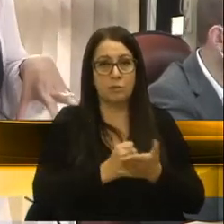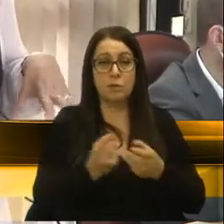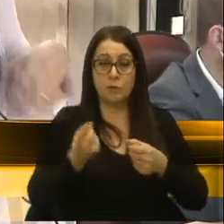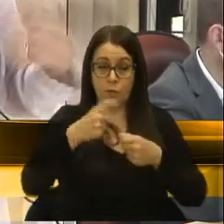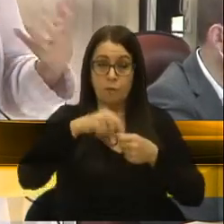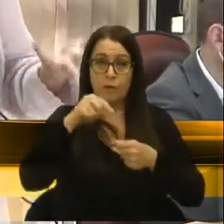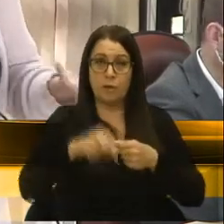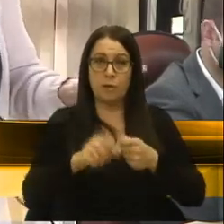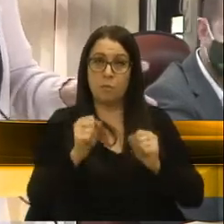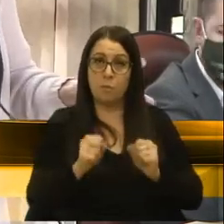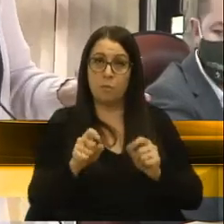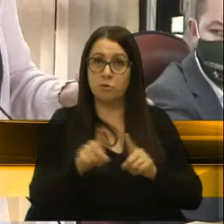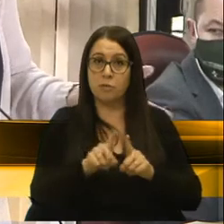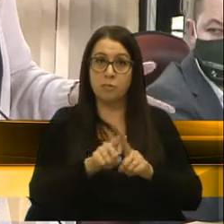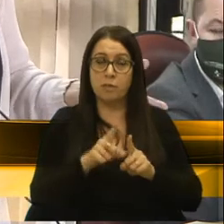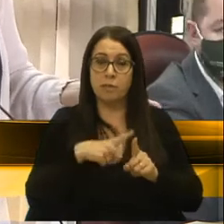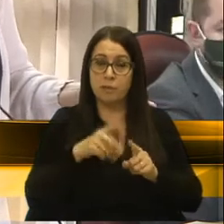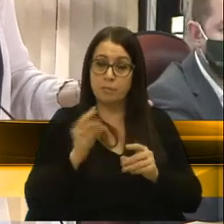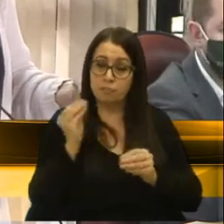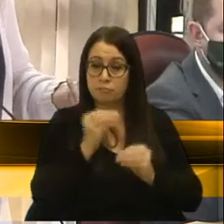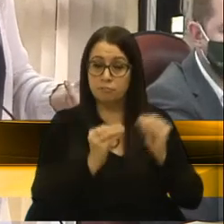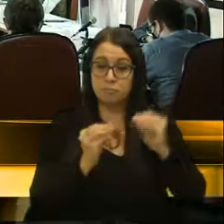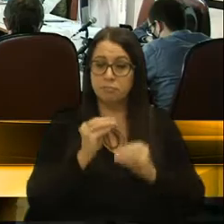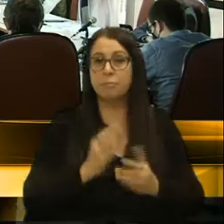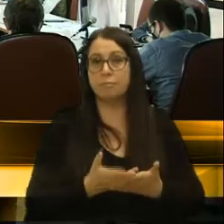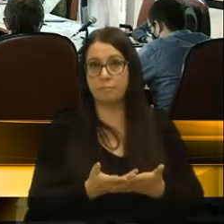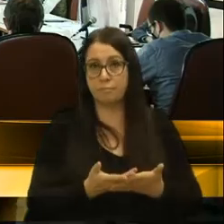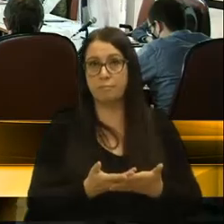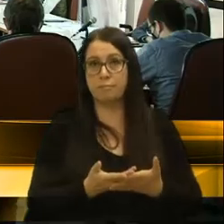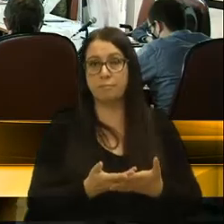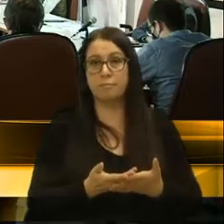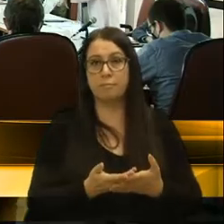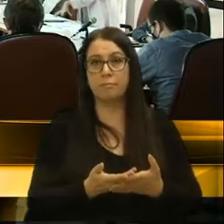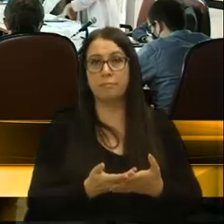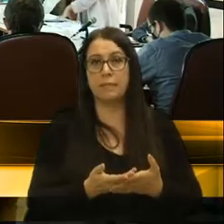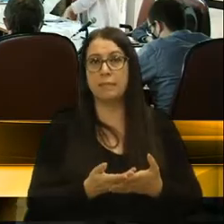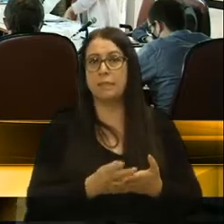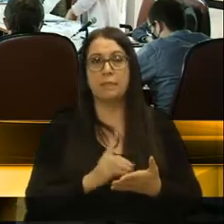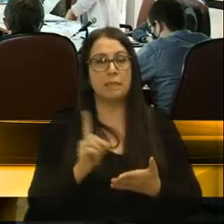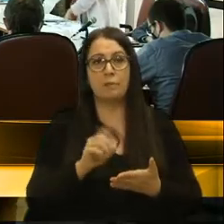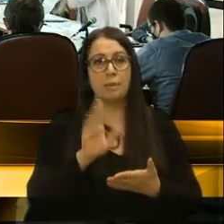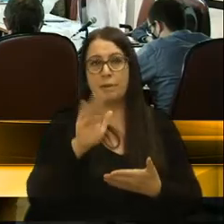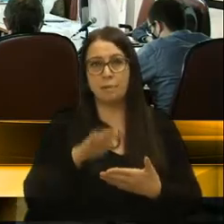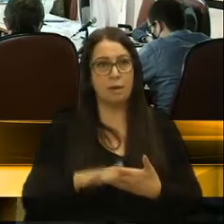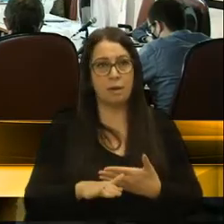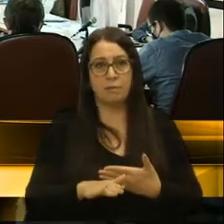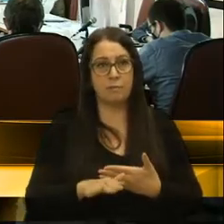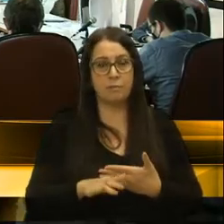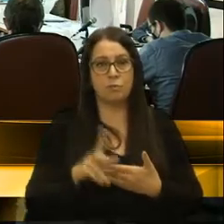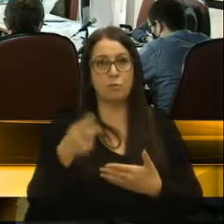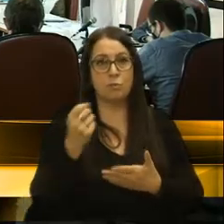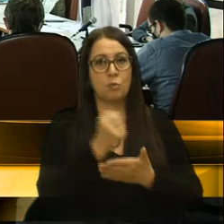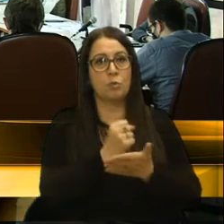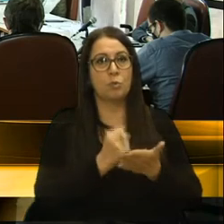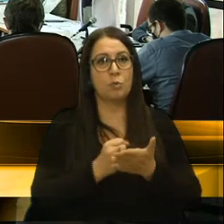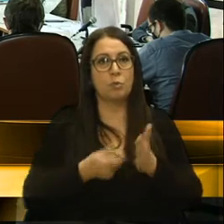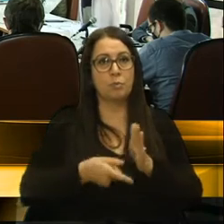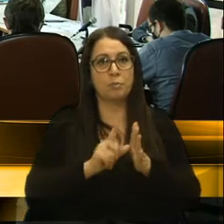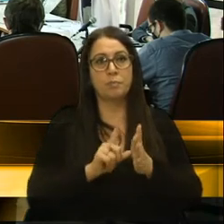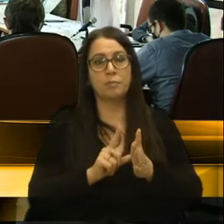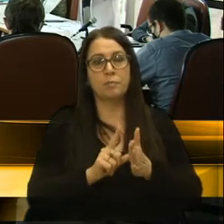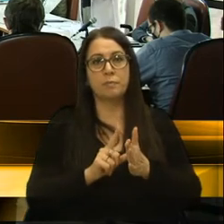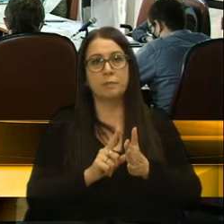aqui, pode ter também incrementos. Então, ele não é mais barato do que o contrato anterior,